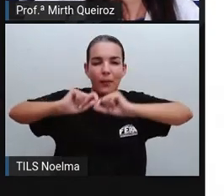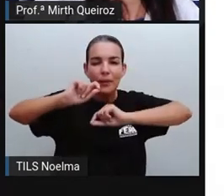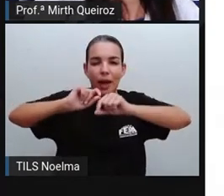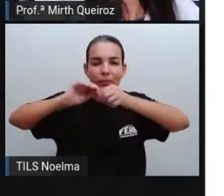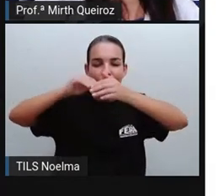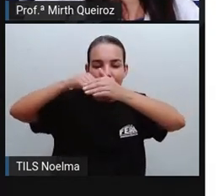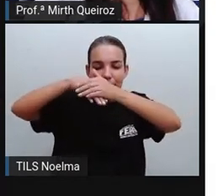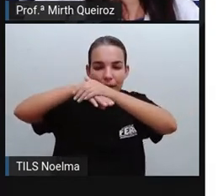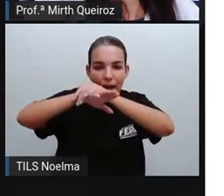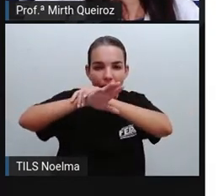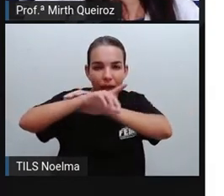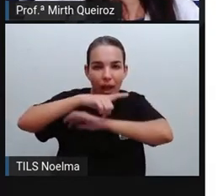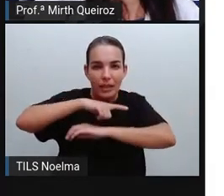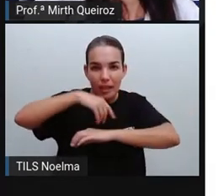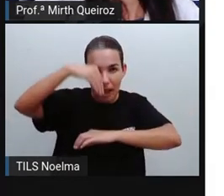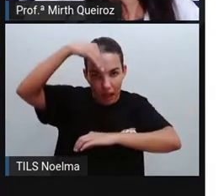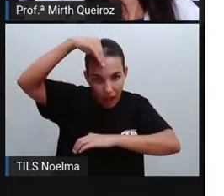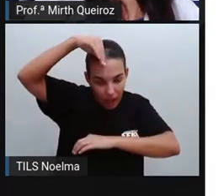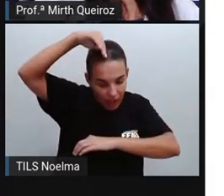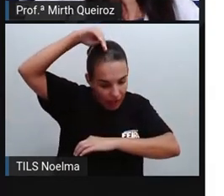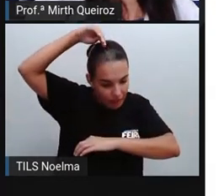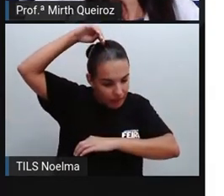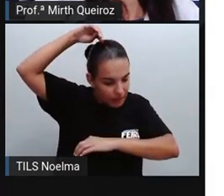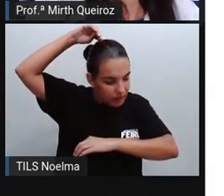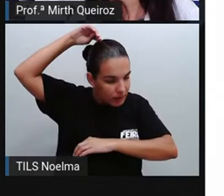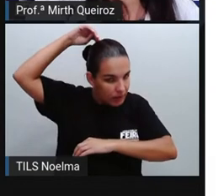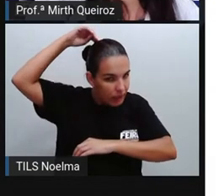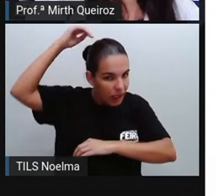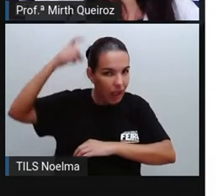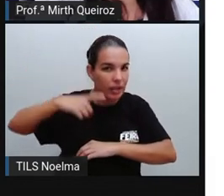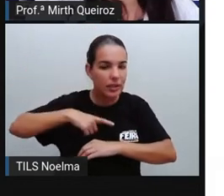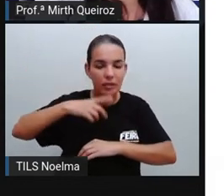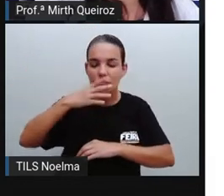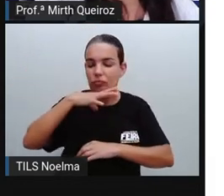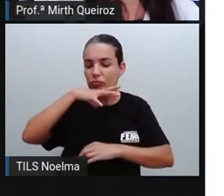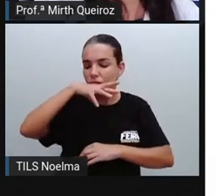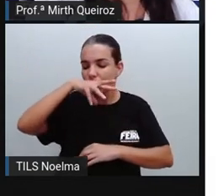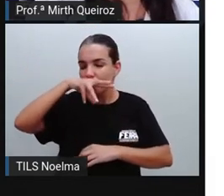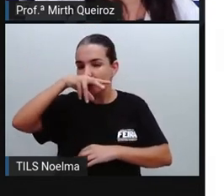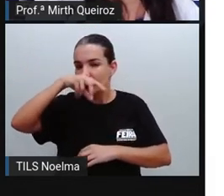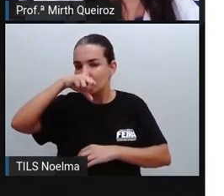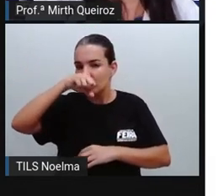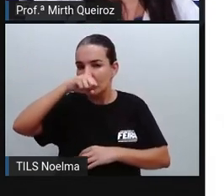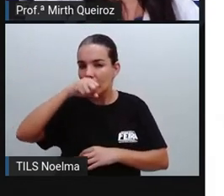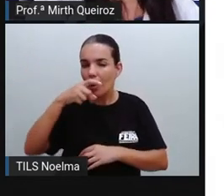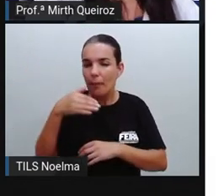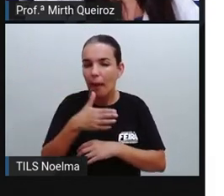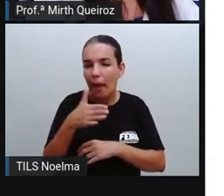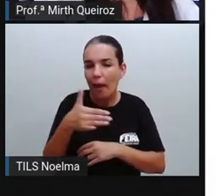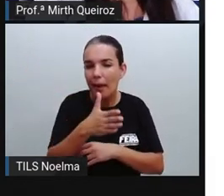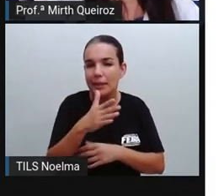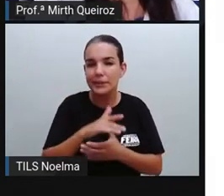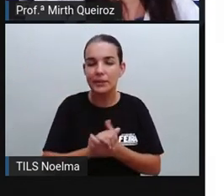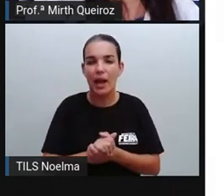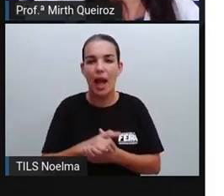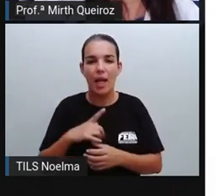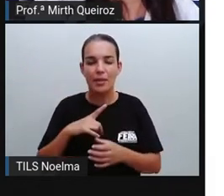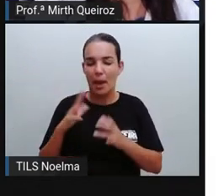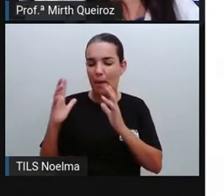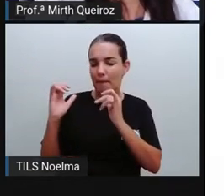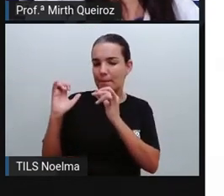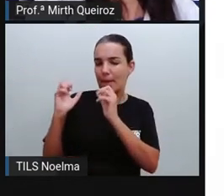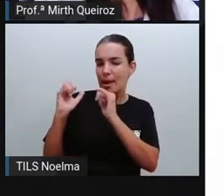que tem em sua cabeça, por onde se exala o cheiro de peixe, por isso que ele utiliza chapéu. Ele é galanteador e